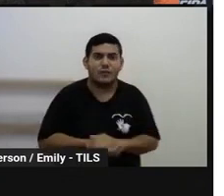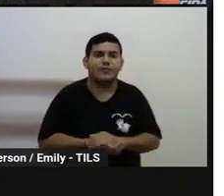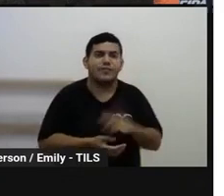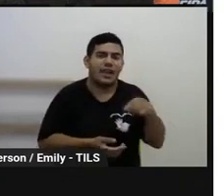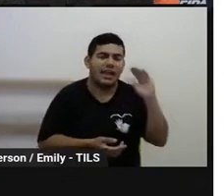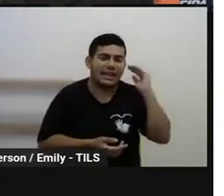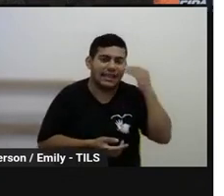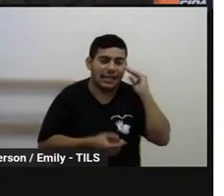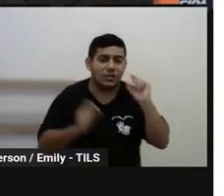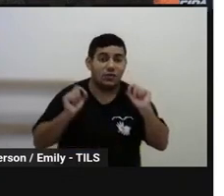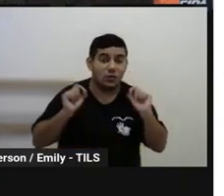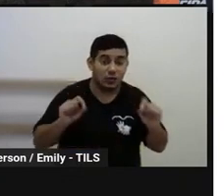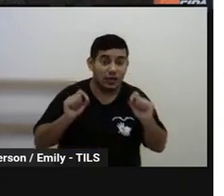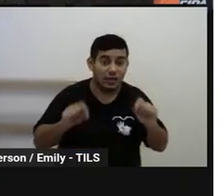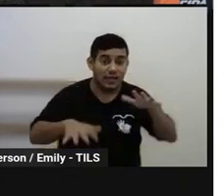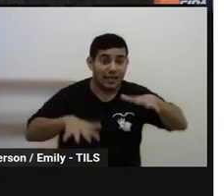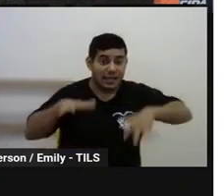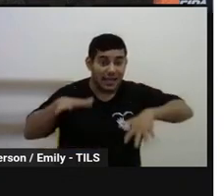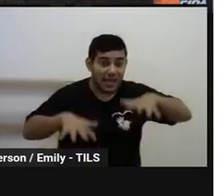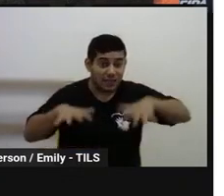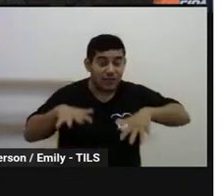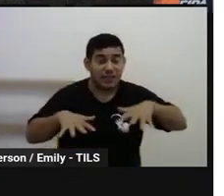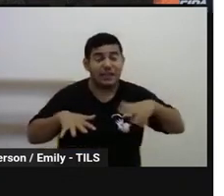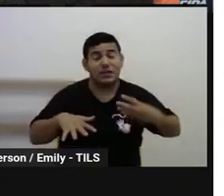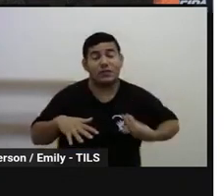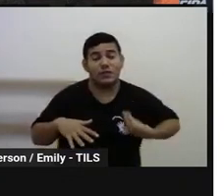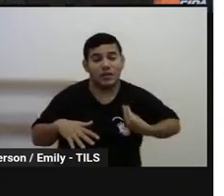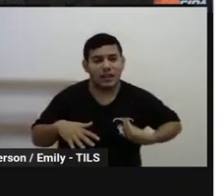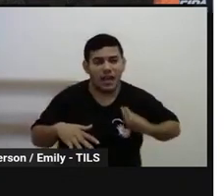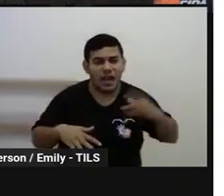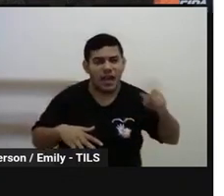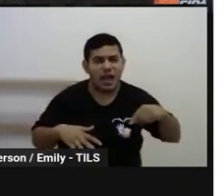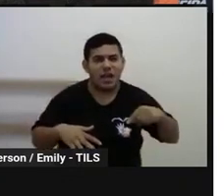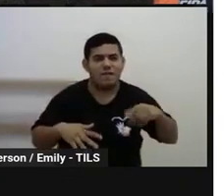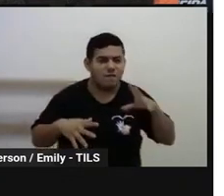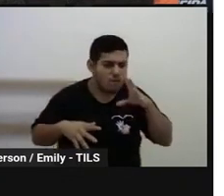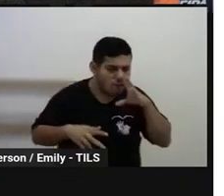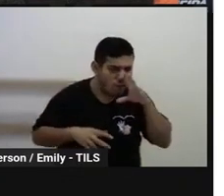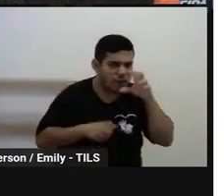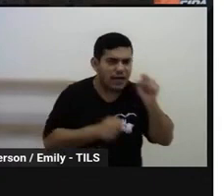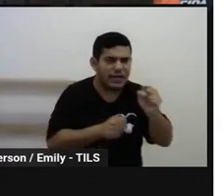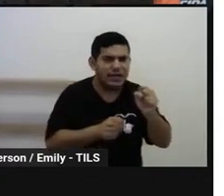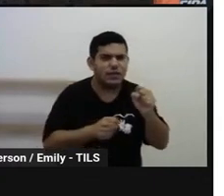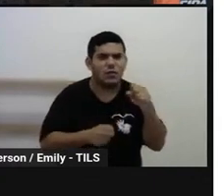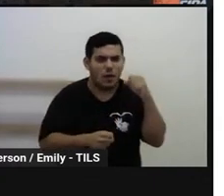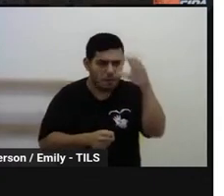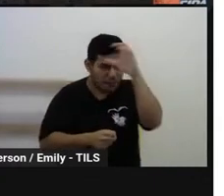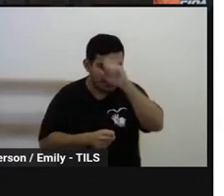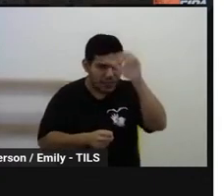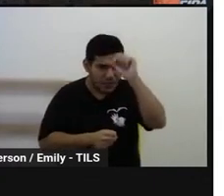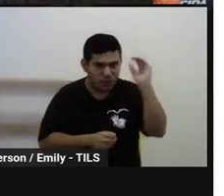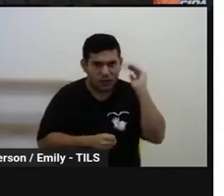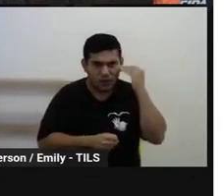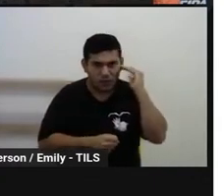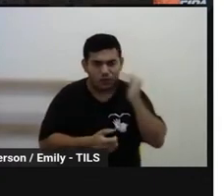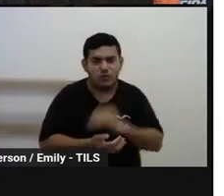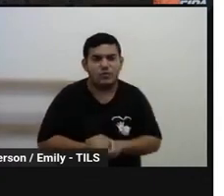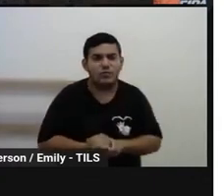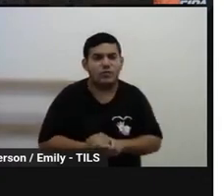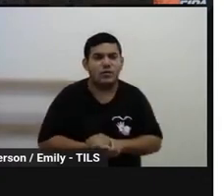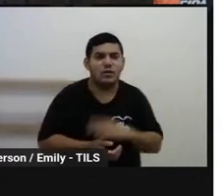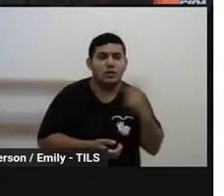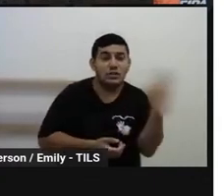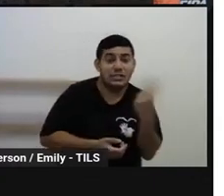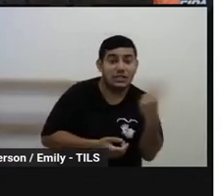que, muitas vezes, o vivenciar, ele fortalece uma aprendizagem, né? Um segundo